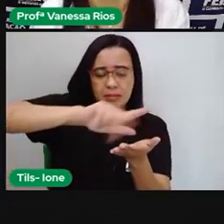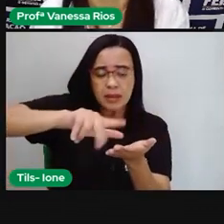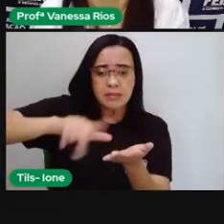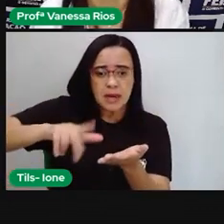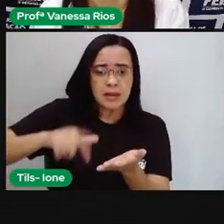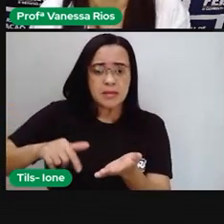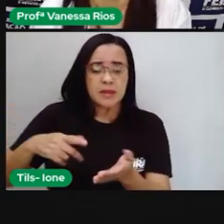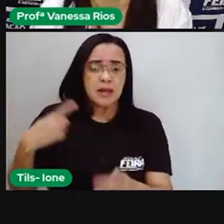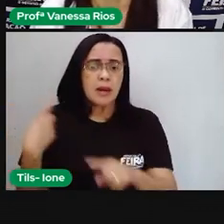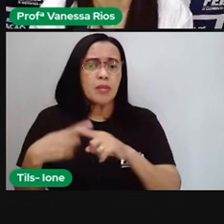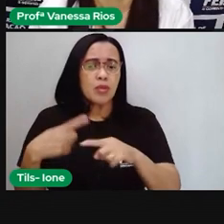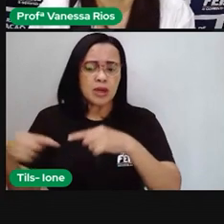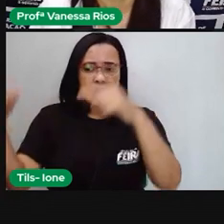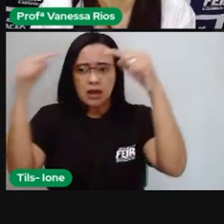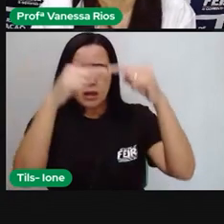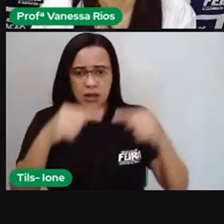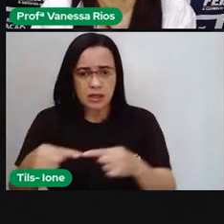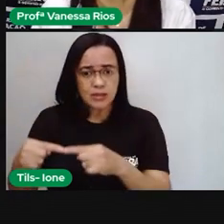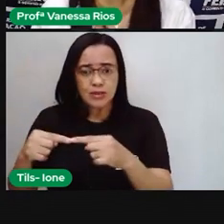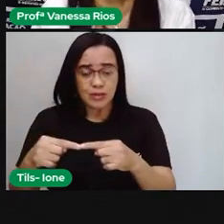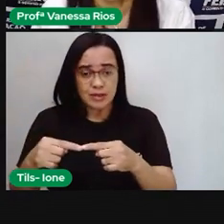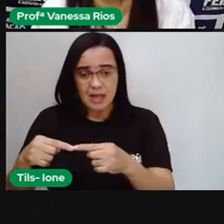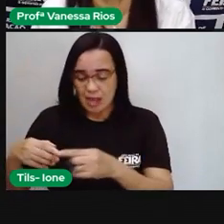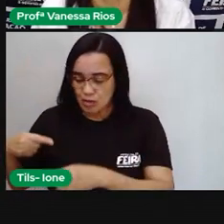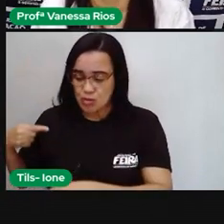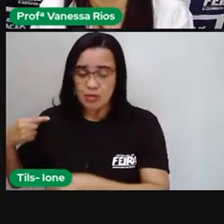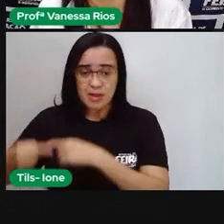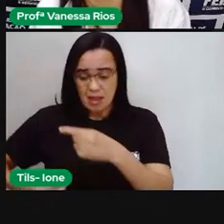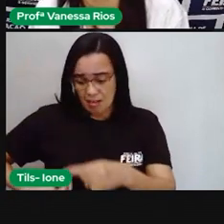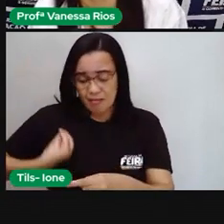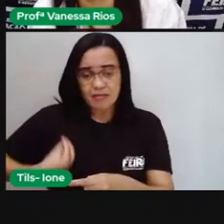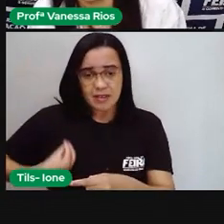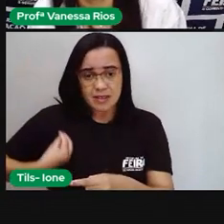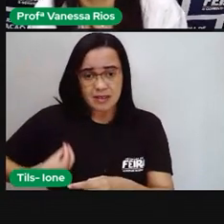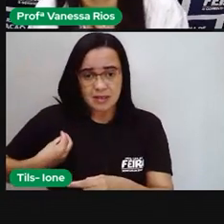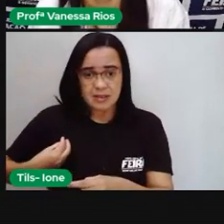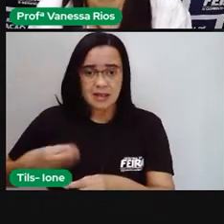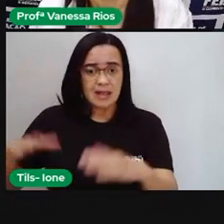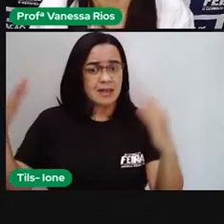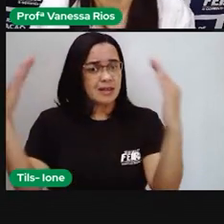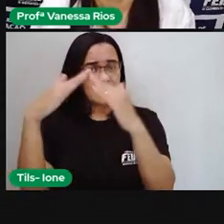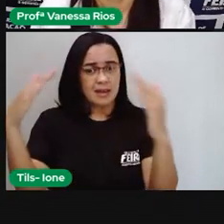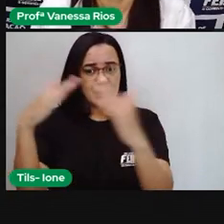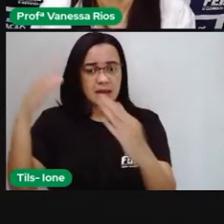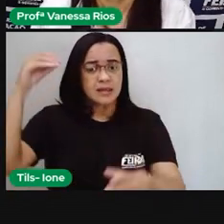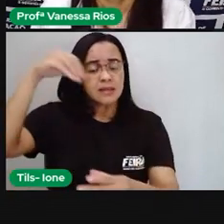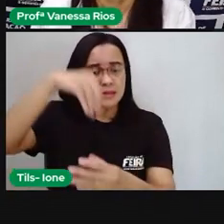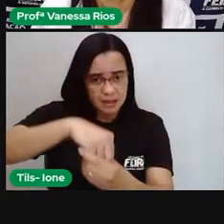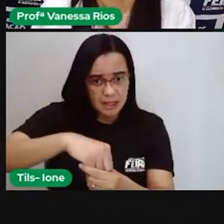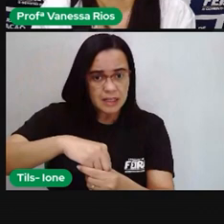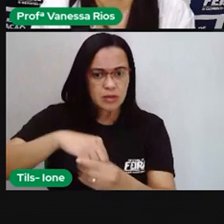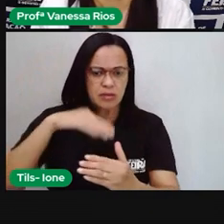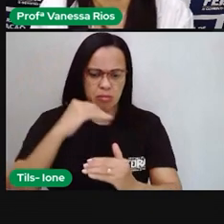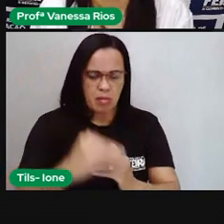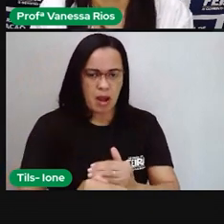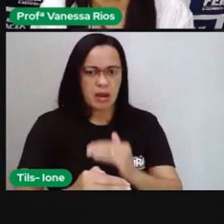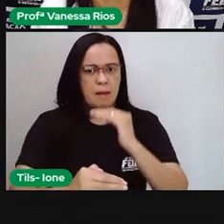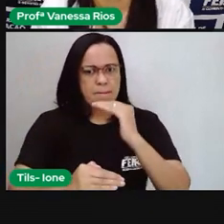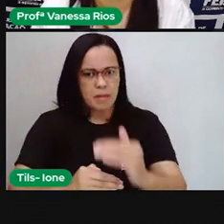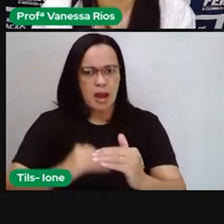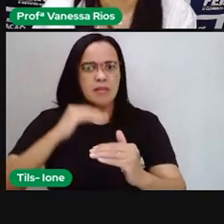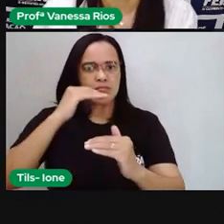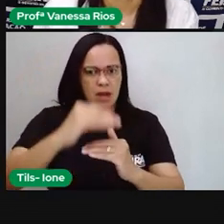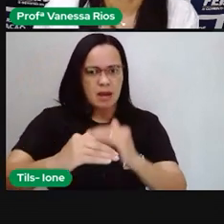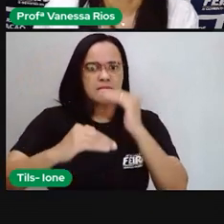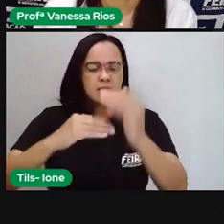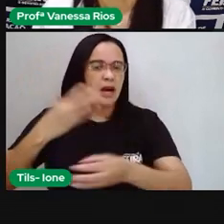modo de viver desde um ambiente menor, quando a gente fala da nossa casa, e aí vai aumentando a nossa comunidade,